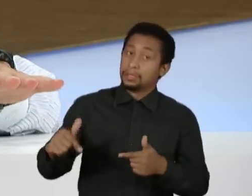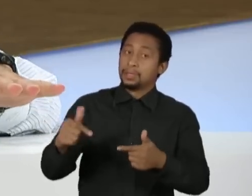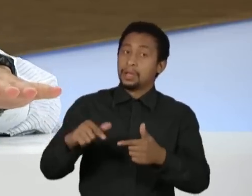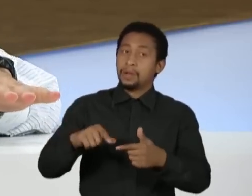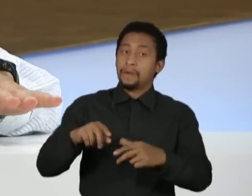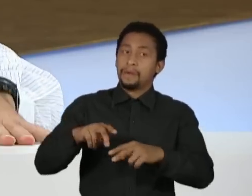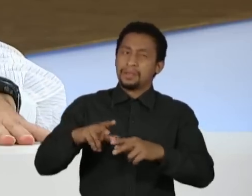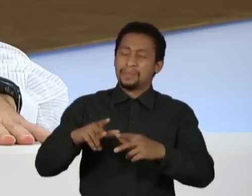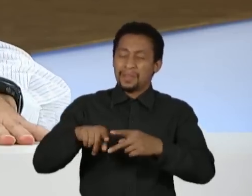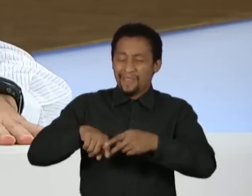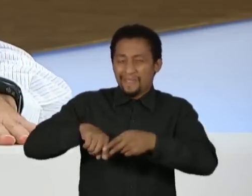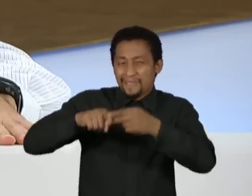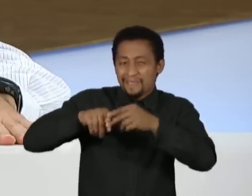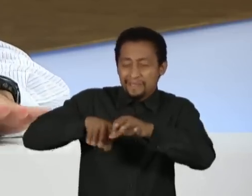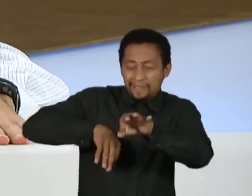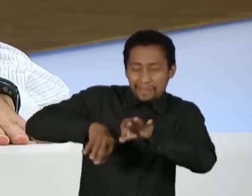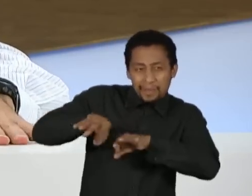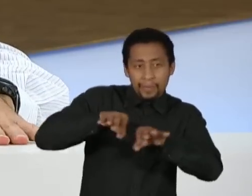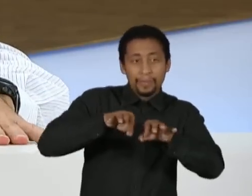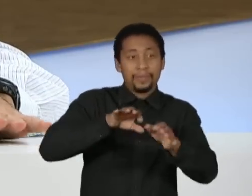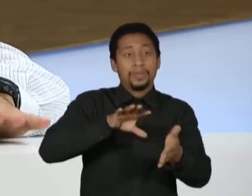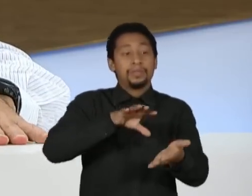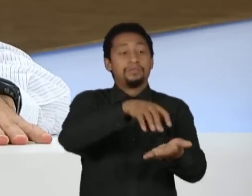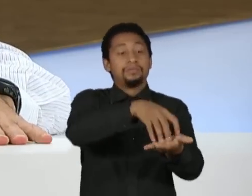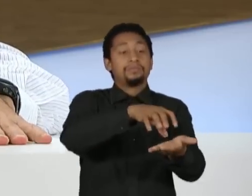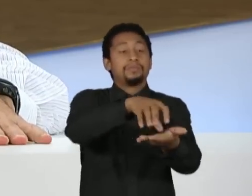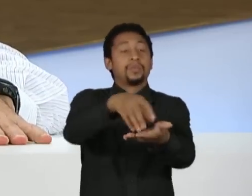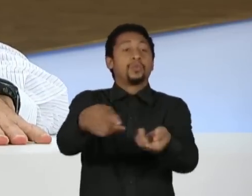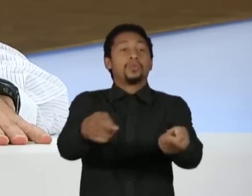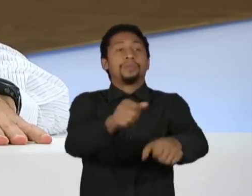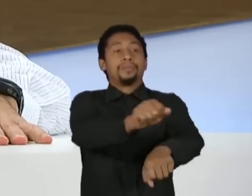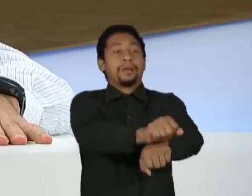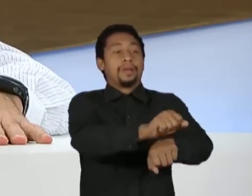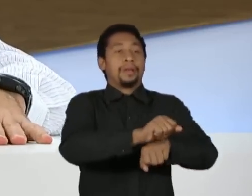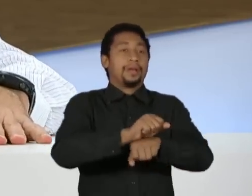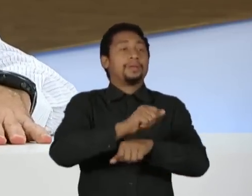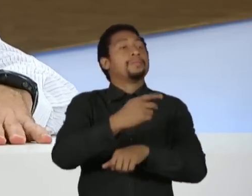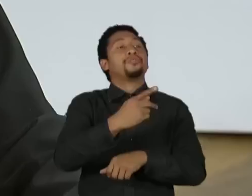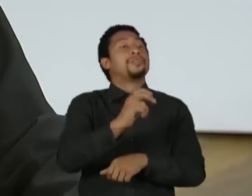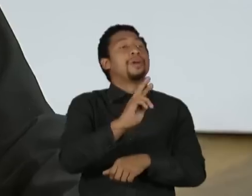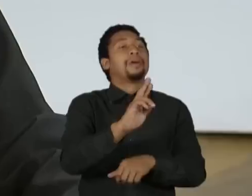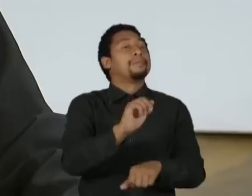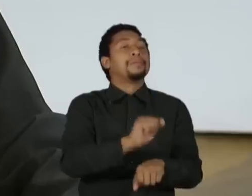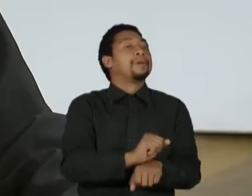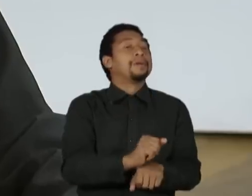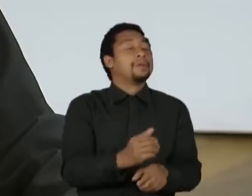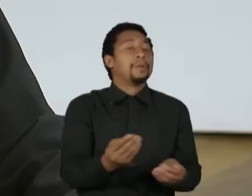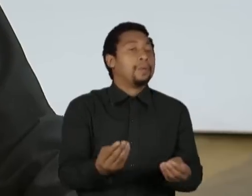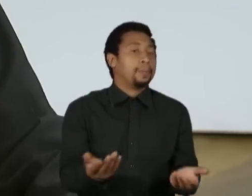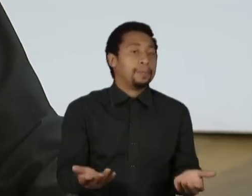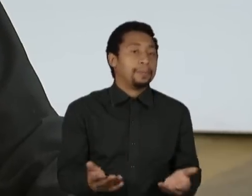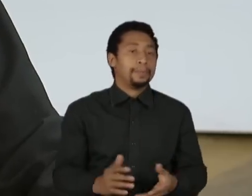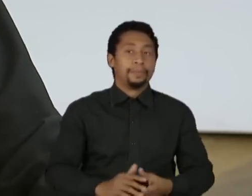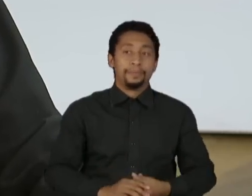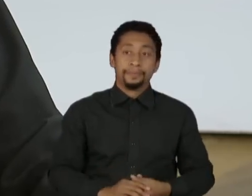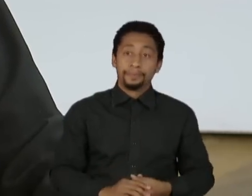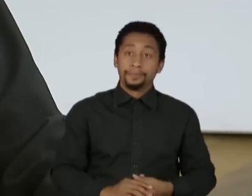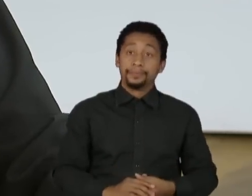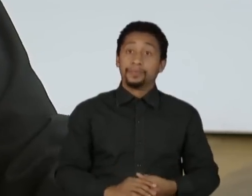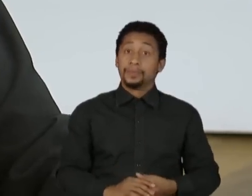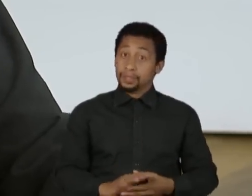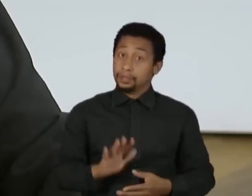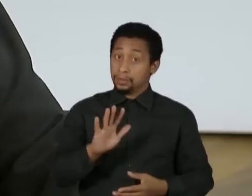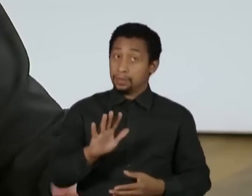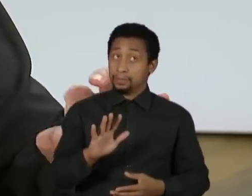instituições paralisadas, instituições de controle, PGR também paralisada? Eu acho que a gente deve